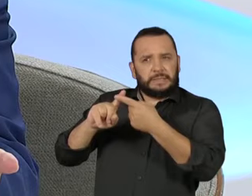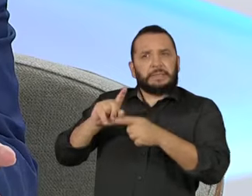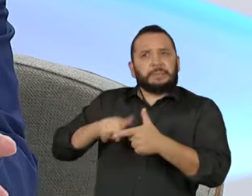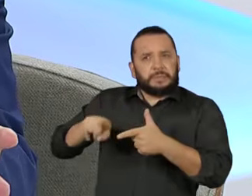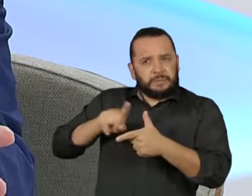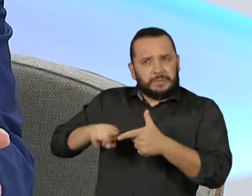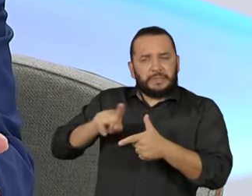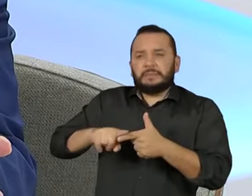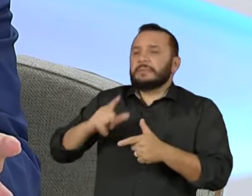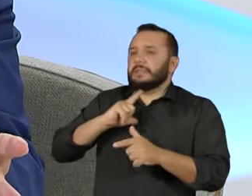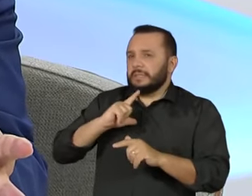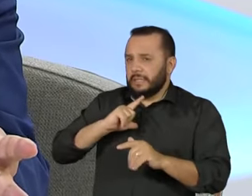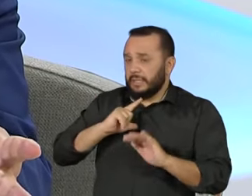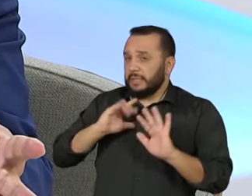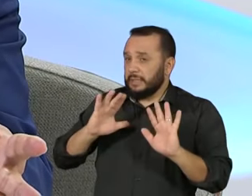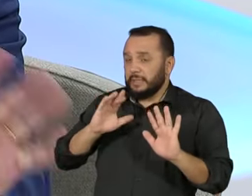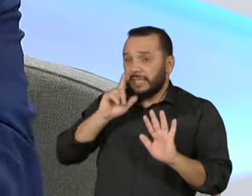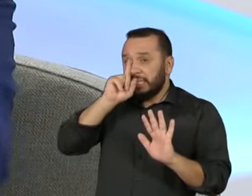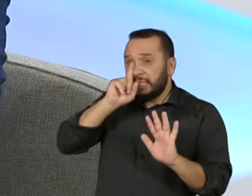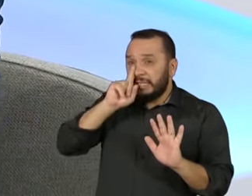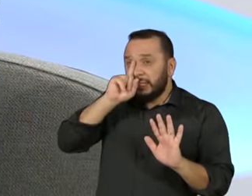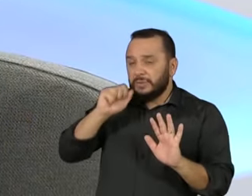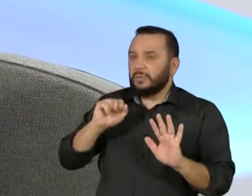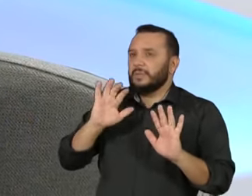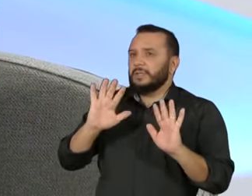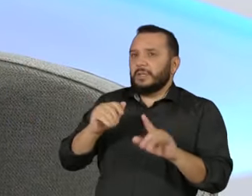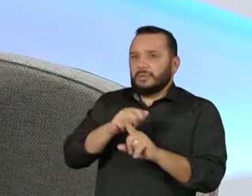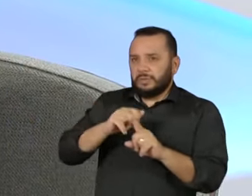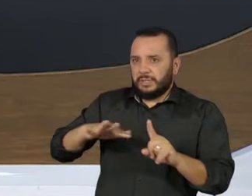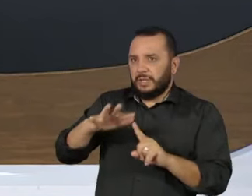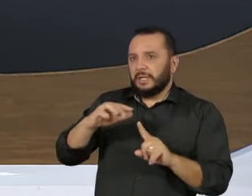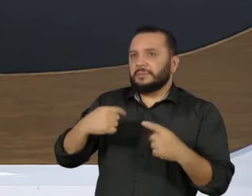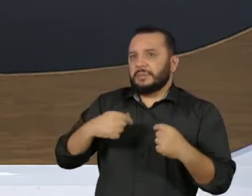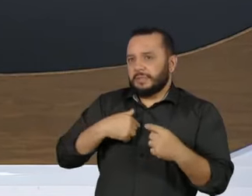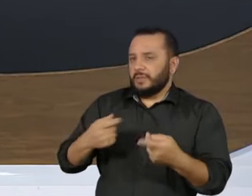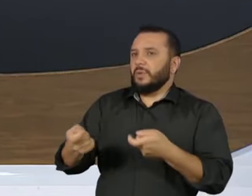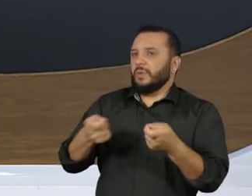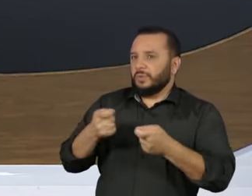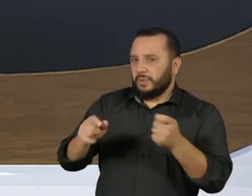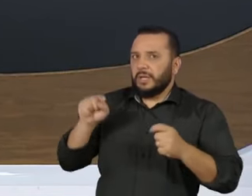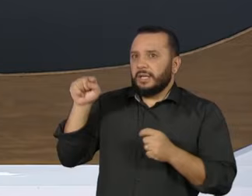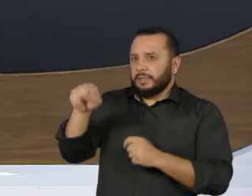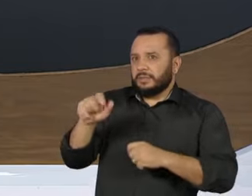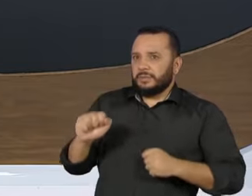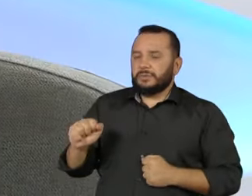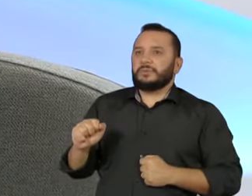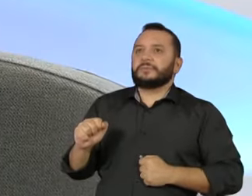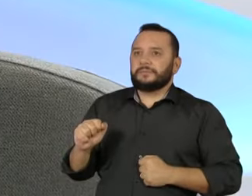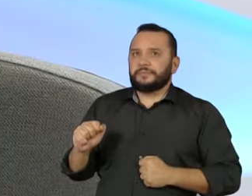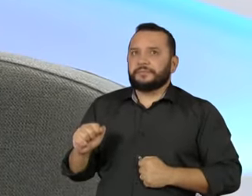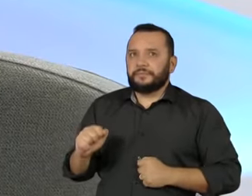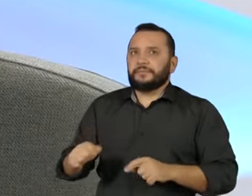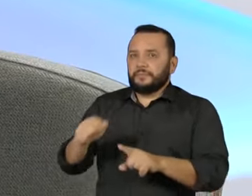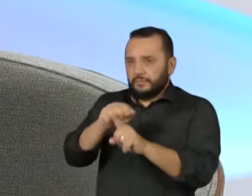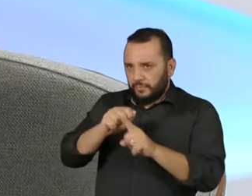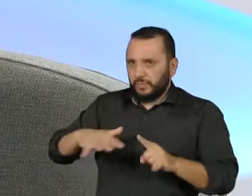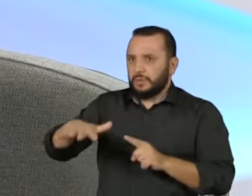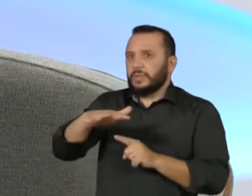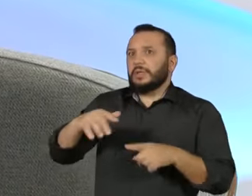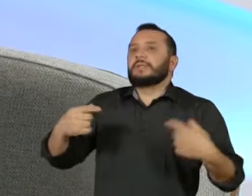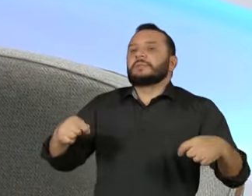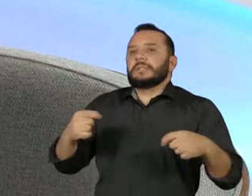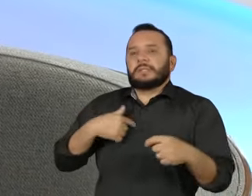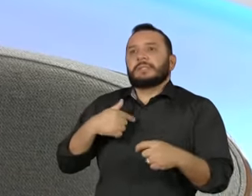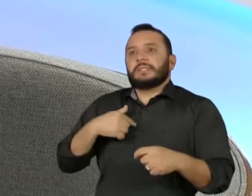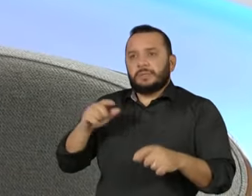que a sociedade coloque limite nisso. Ou seja, que a sociedade civil coloque o pé